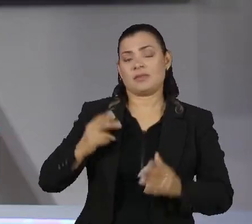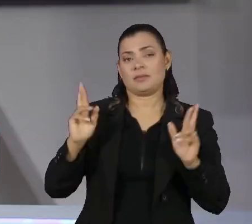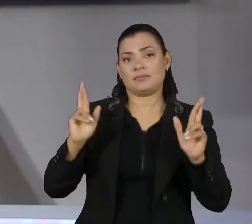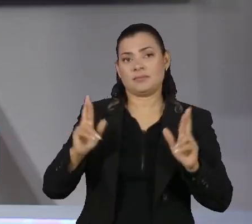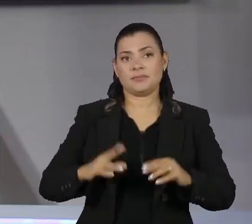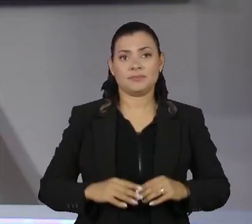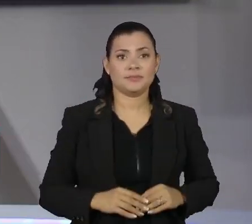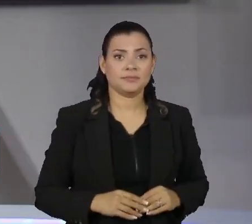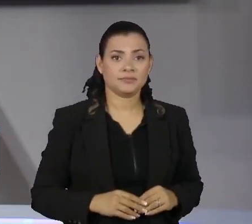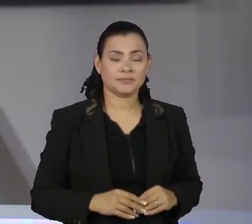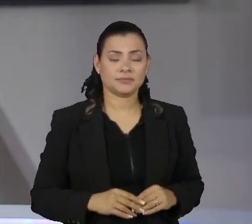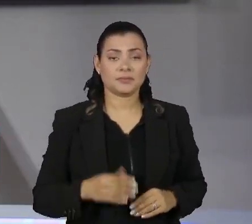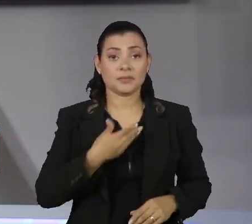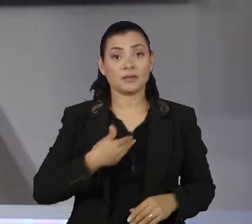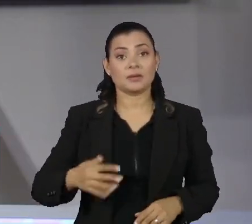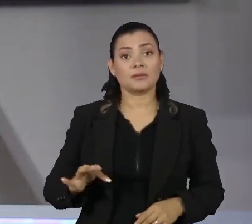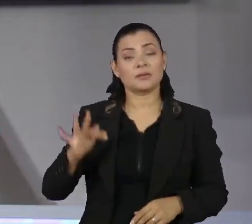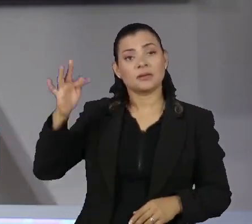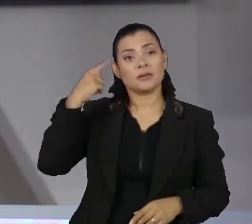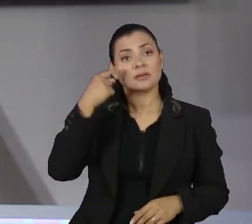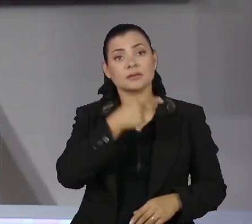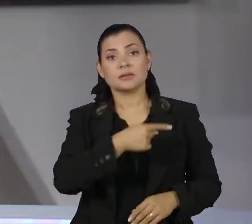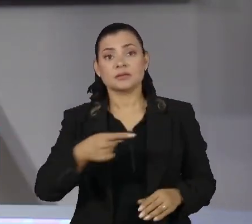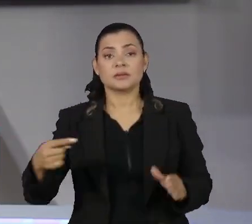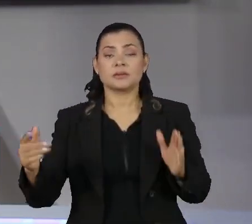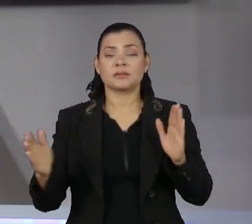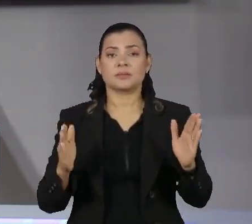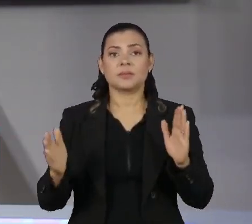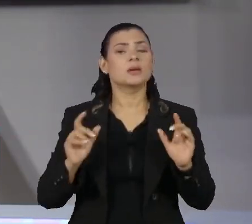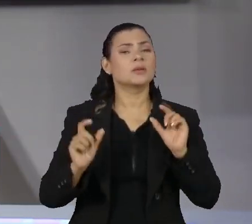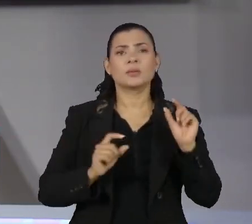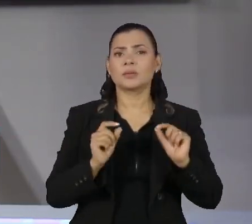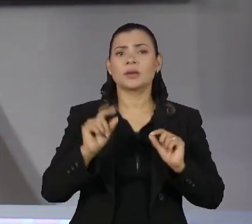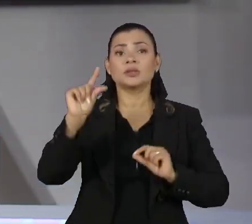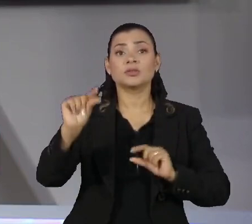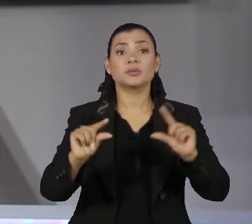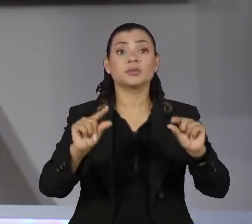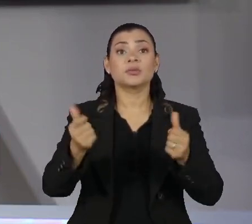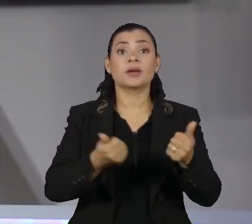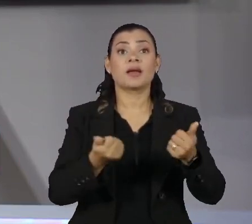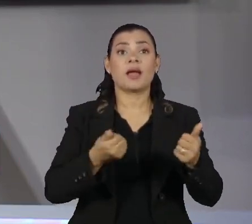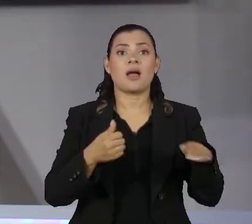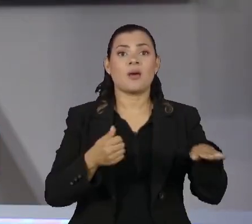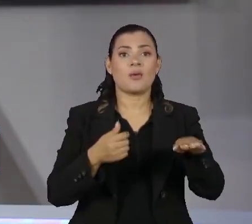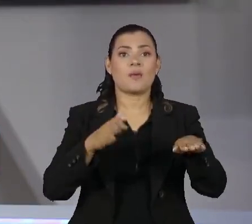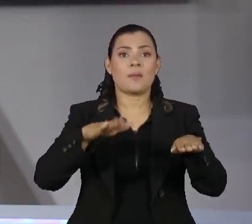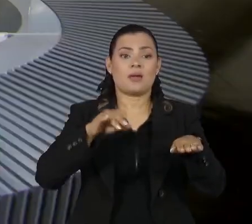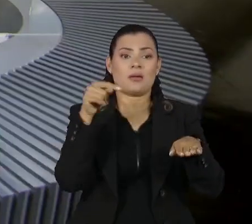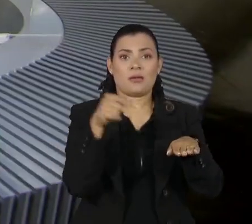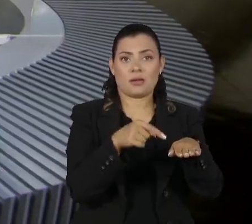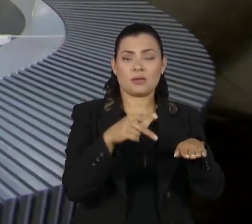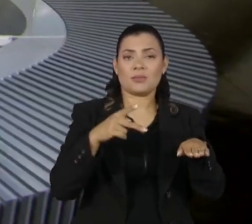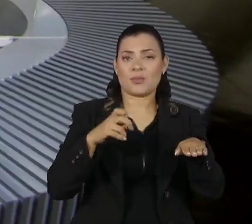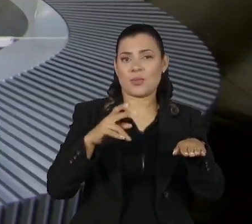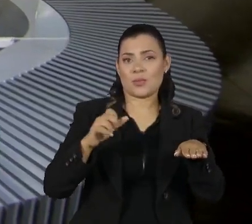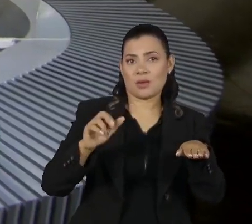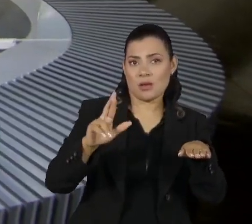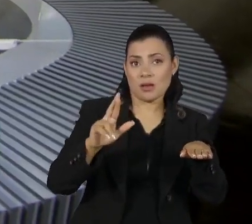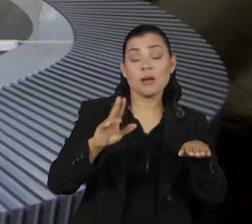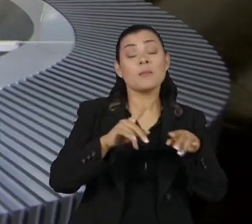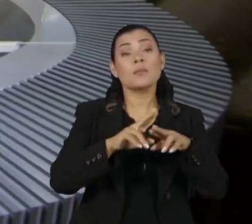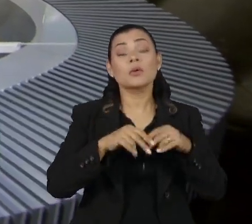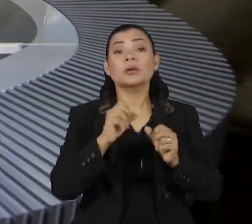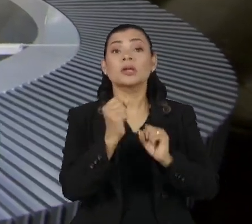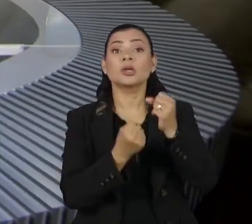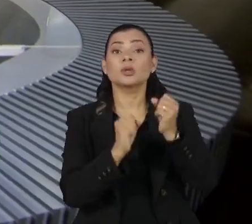O governo federal anunciou nessa semana medidas para a redução do preço dos carros populares. A ociosidade